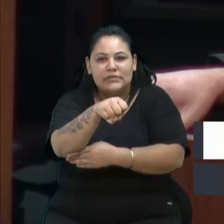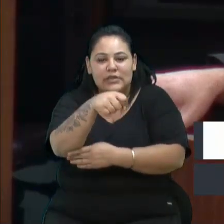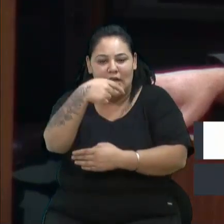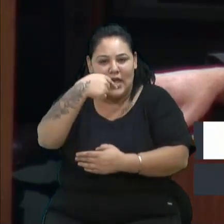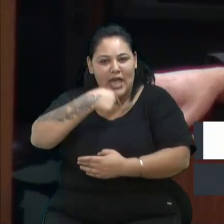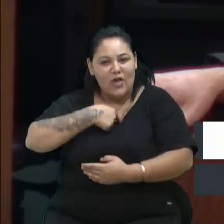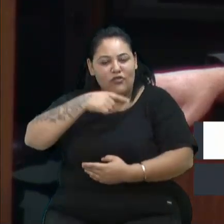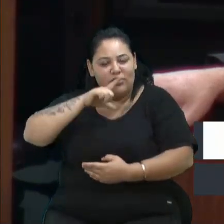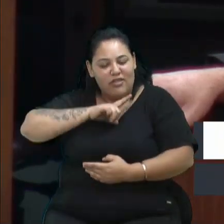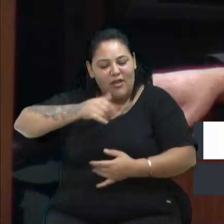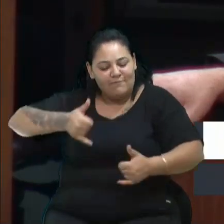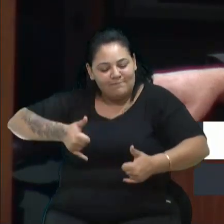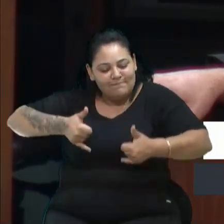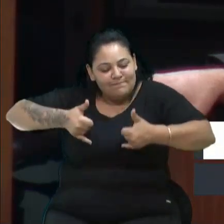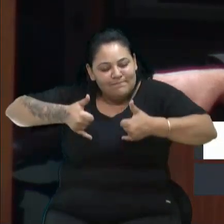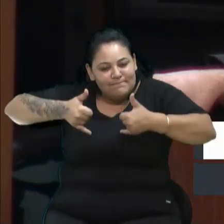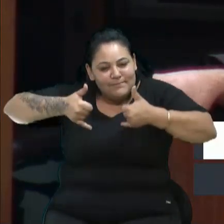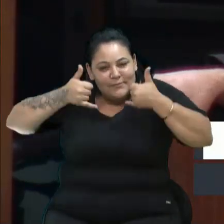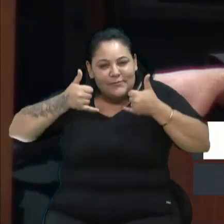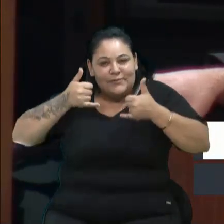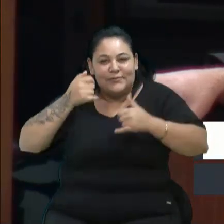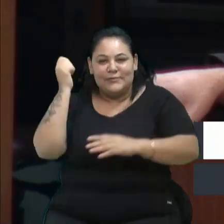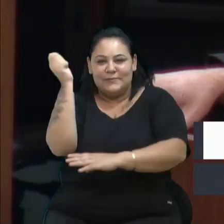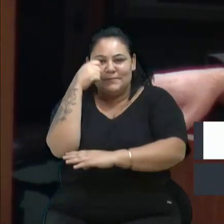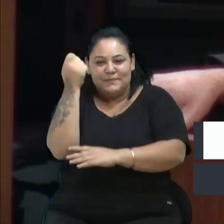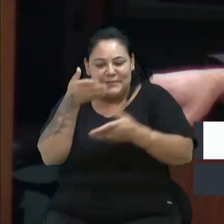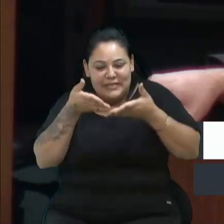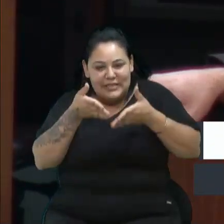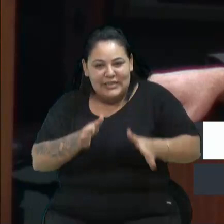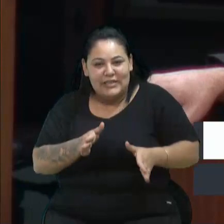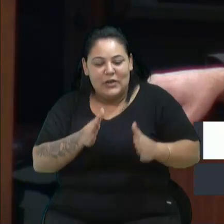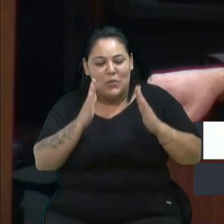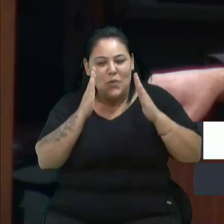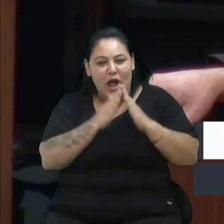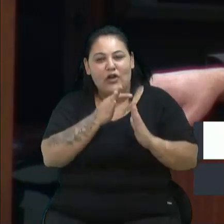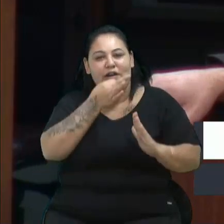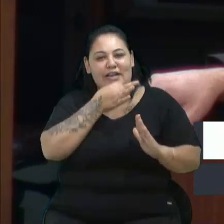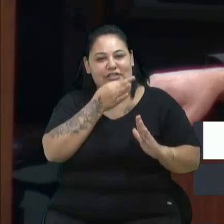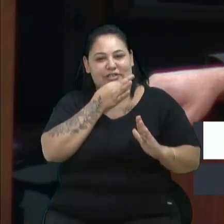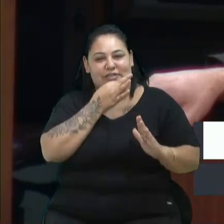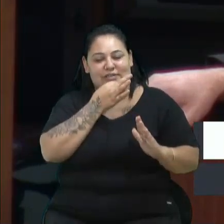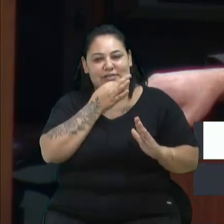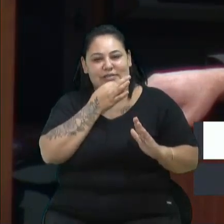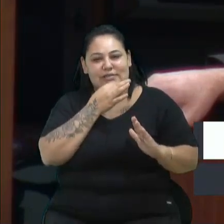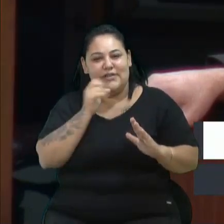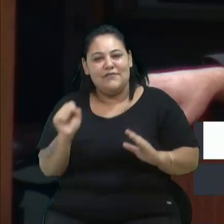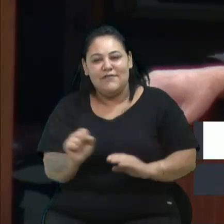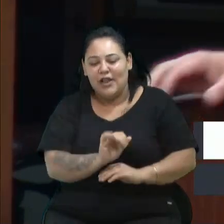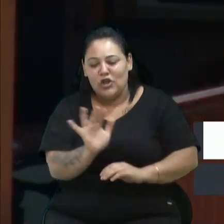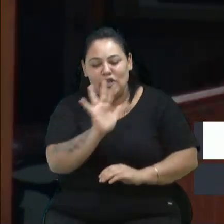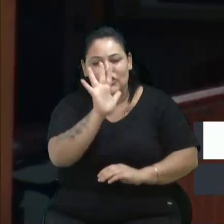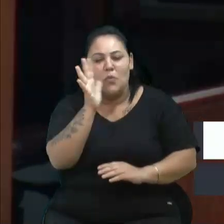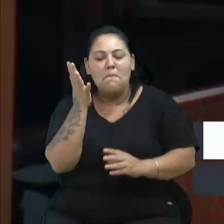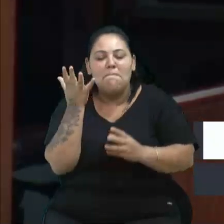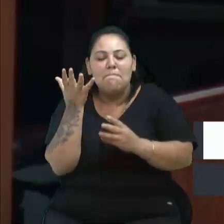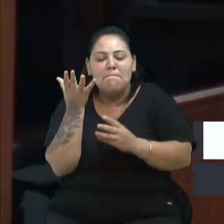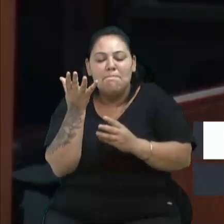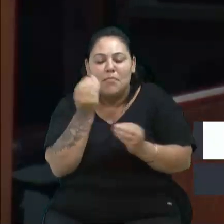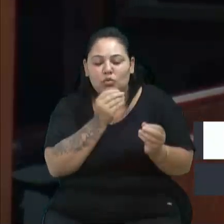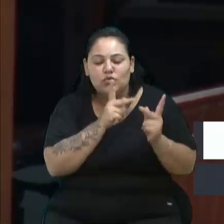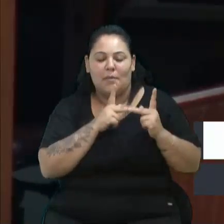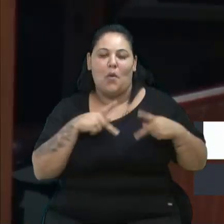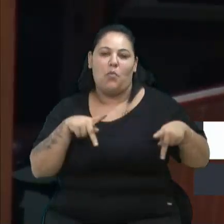ser gaúcho, de ser da Serra Gaúcha, um morador de Caxias do Sul, e valorizo muito a